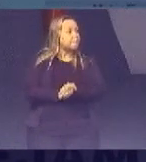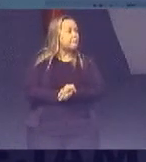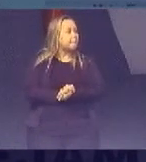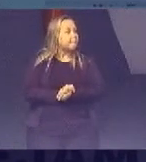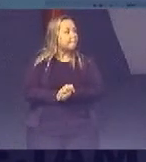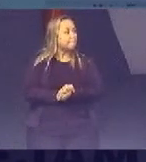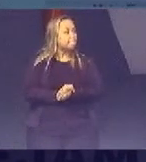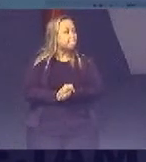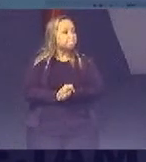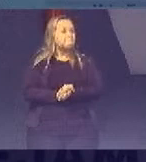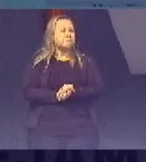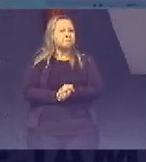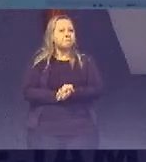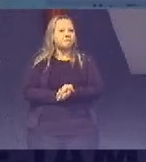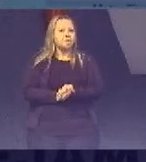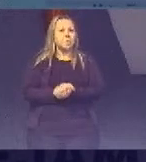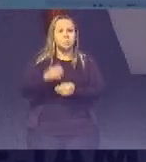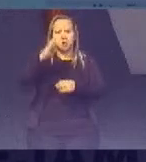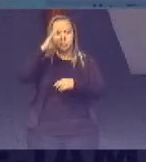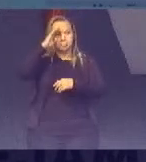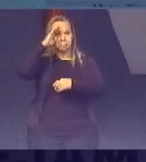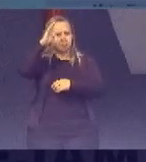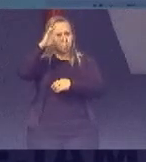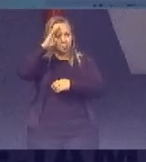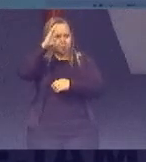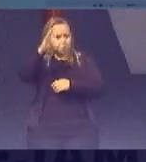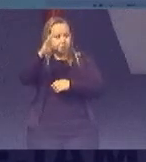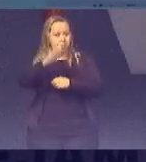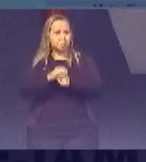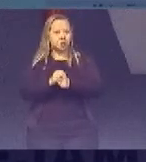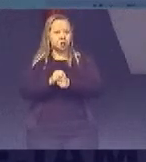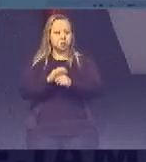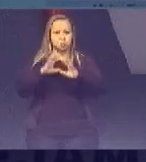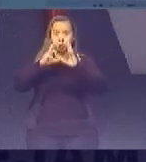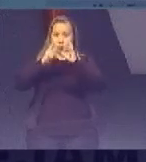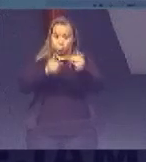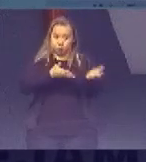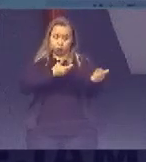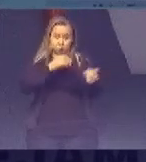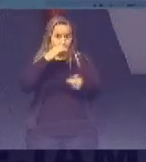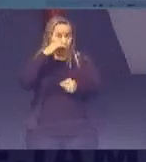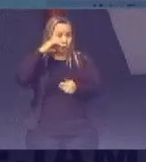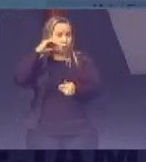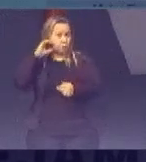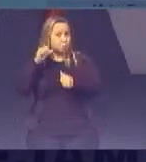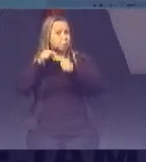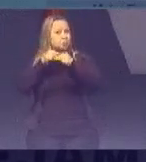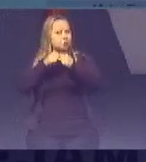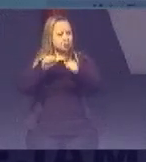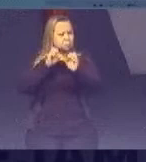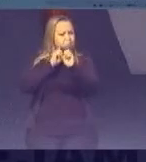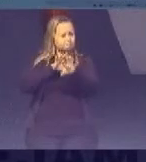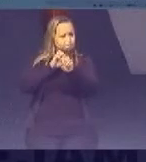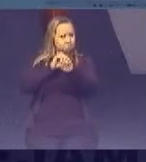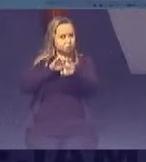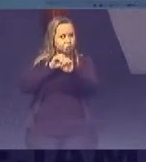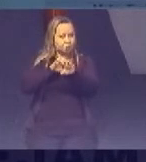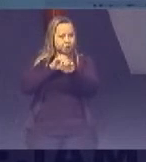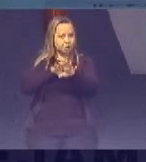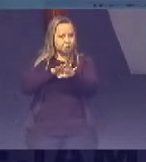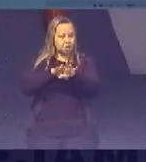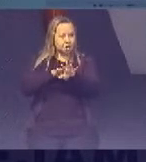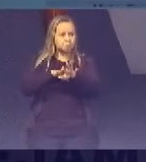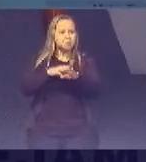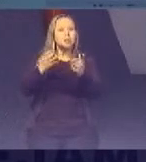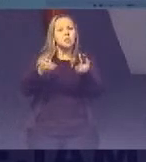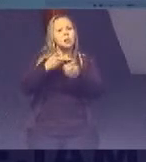Está escrito ali Uma substancial proporção Então nós colocamos Que todos os jovens E adultos Estejam substanciados Aqui eu queria chamar a atenção